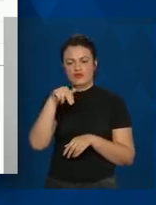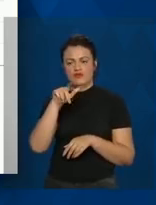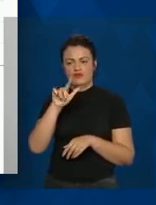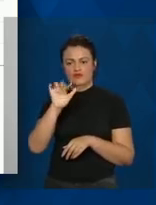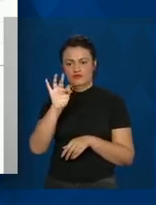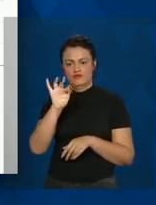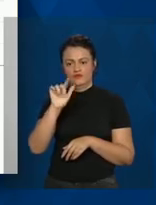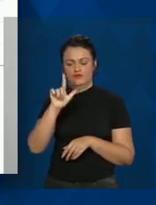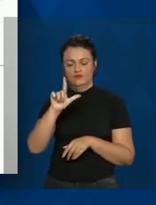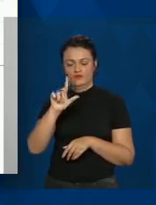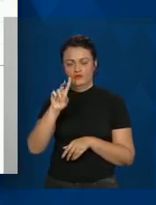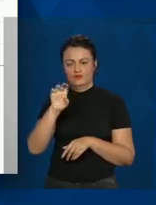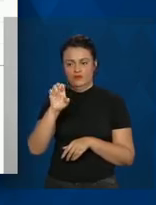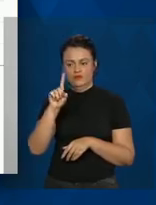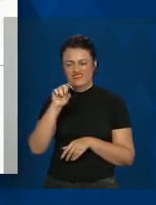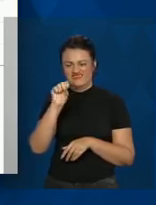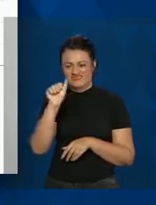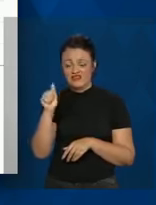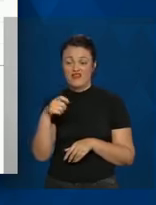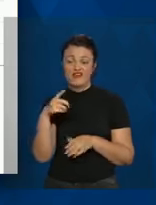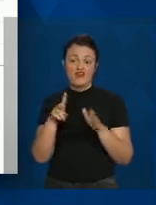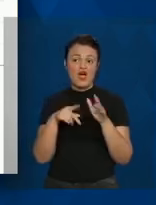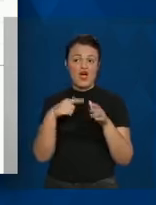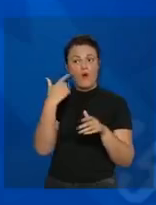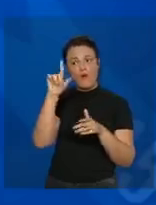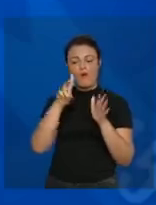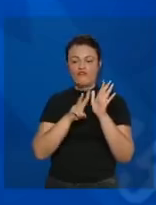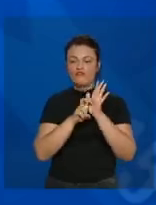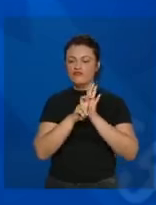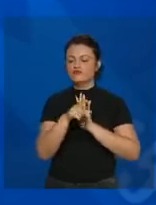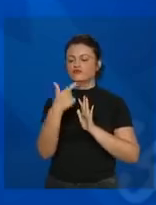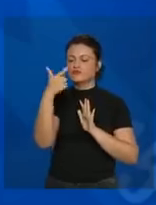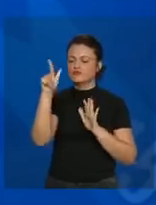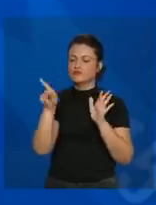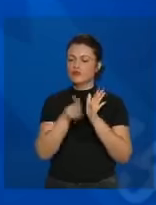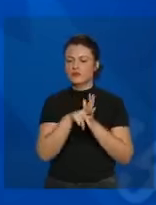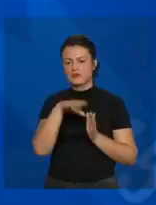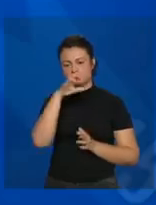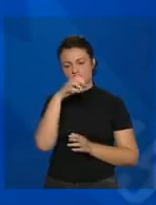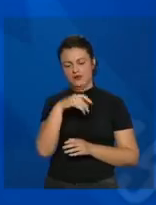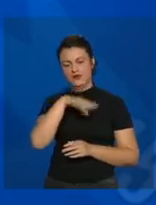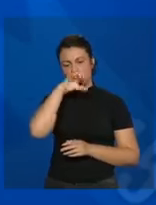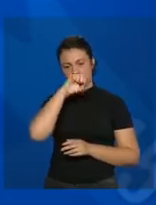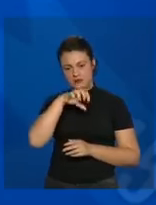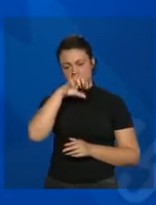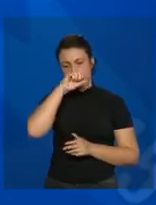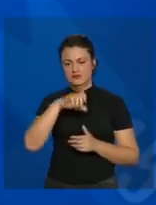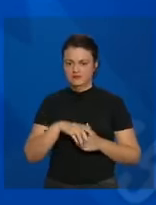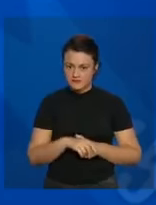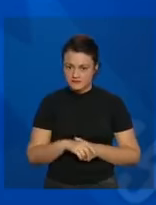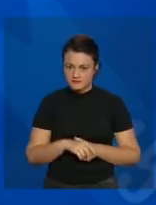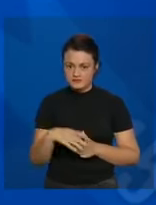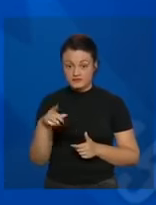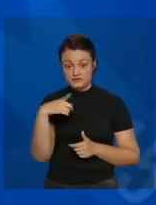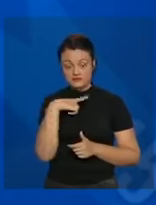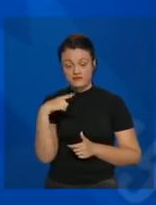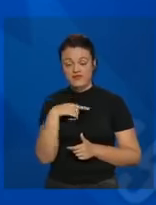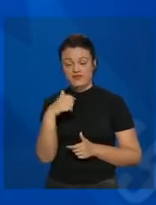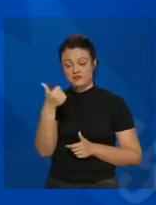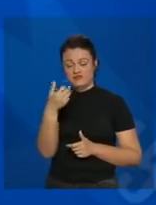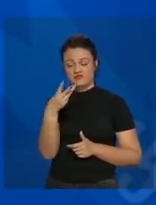por outros vírus respiratórios. E temos 13 mil registros que estão